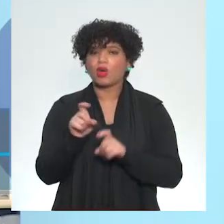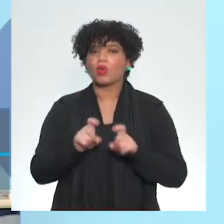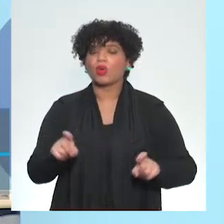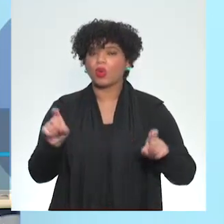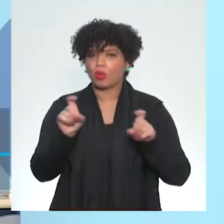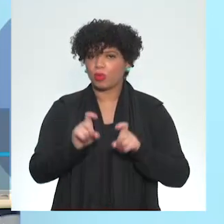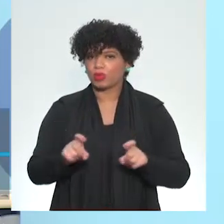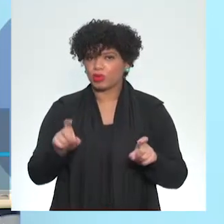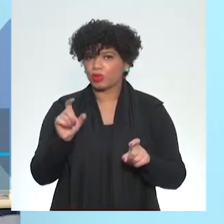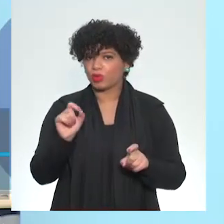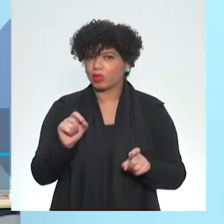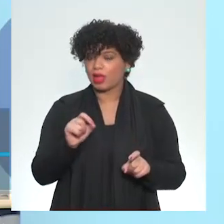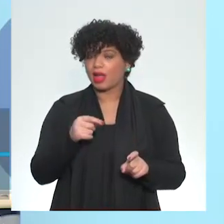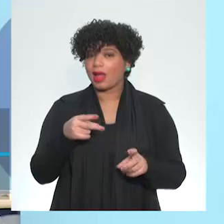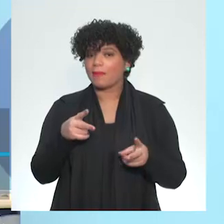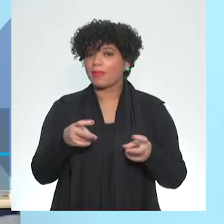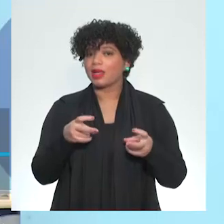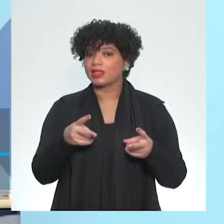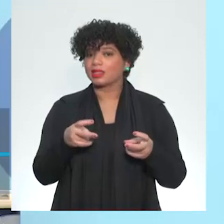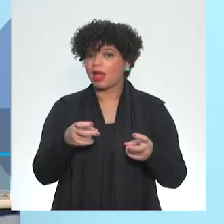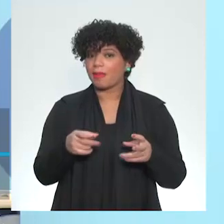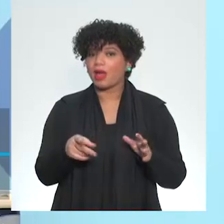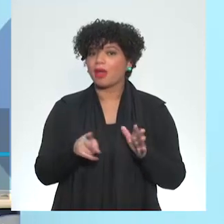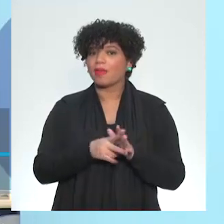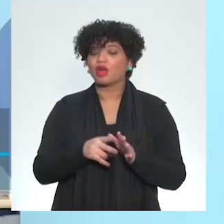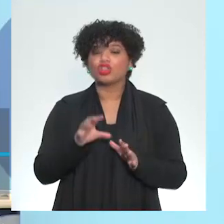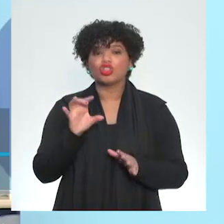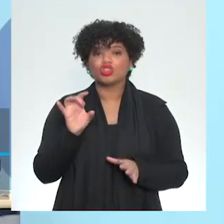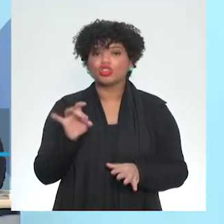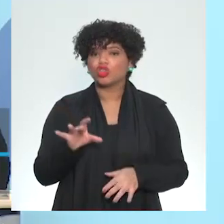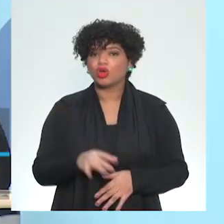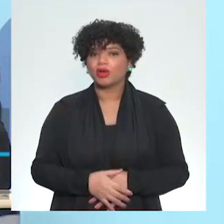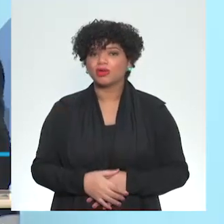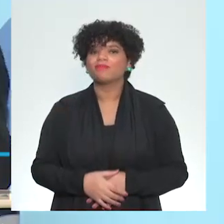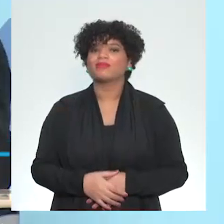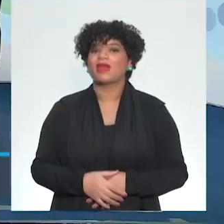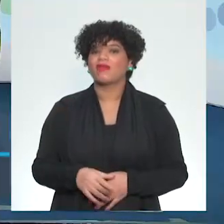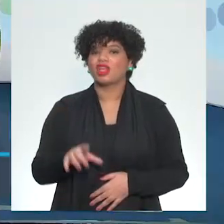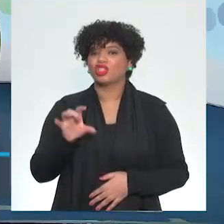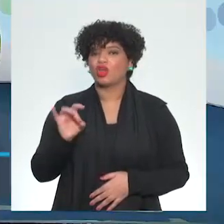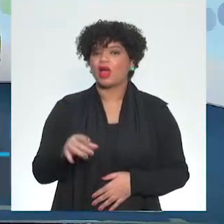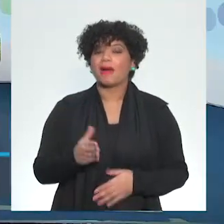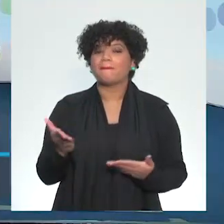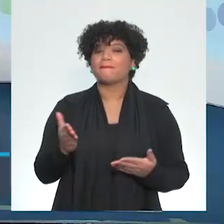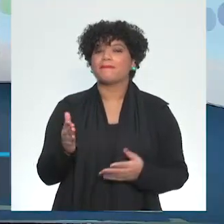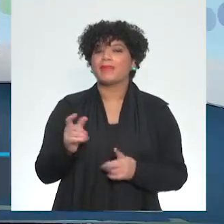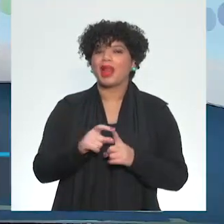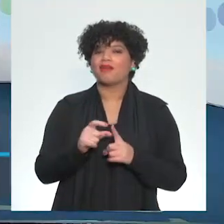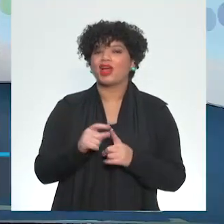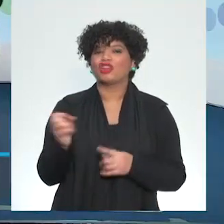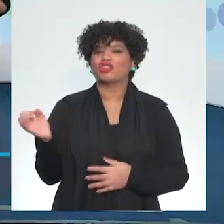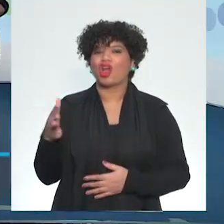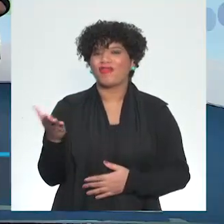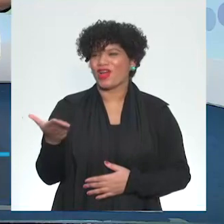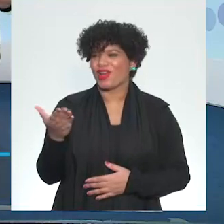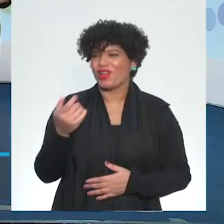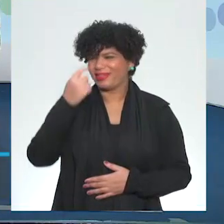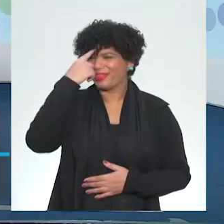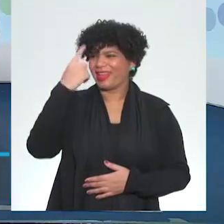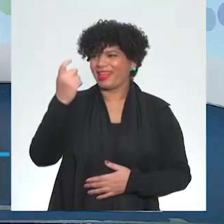que ele só entende comandos absolutamente, eu criei uma nova palavra, absolutamente,